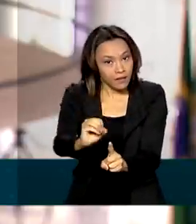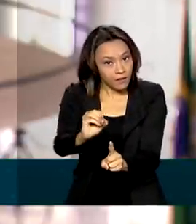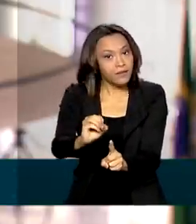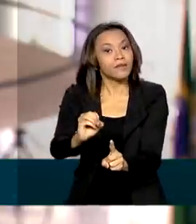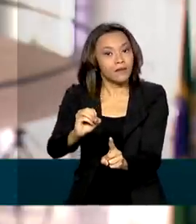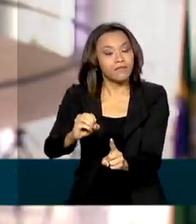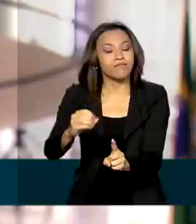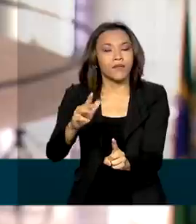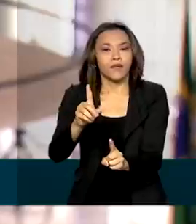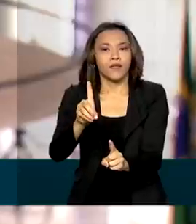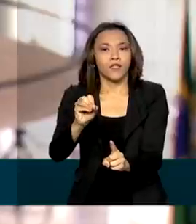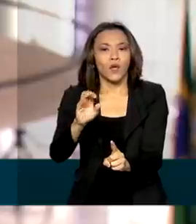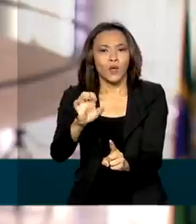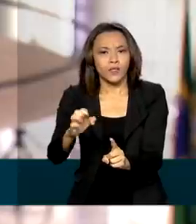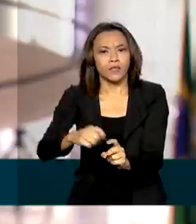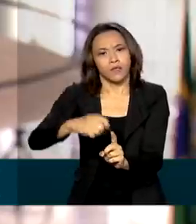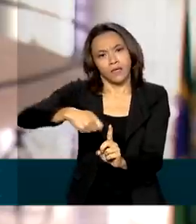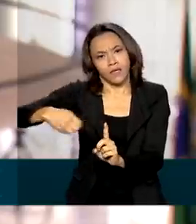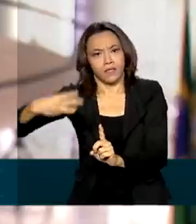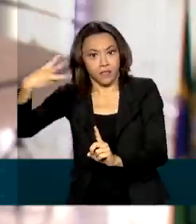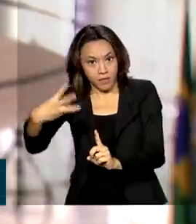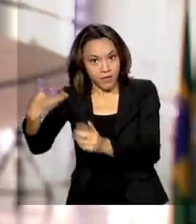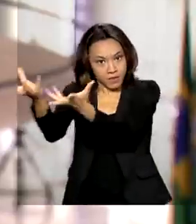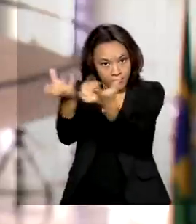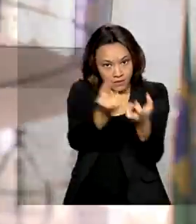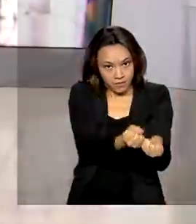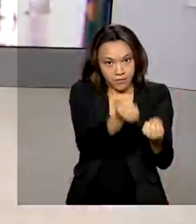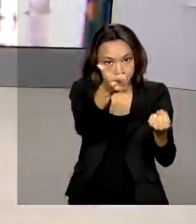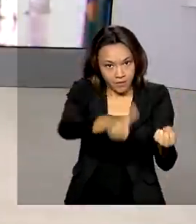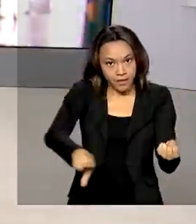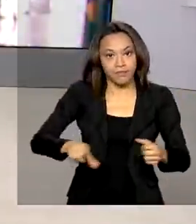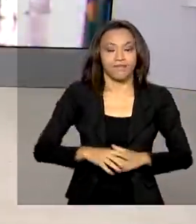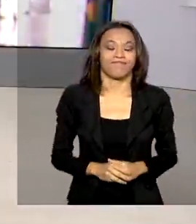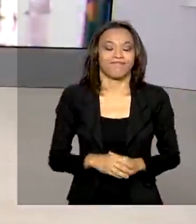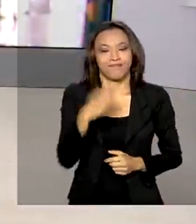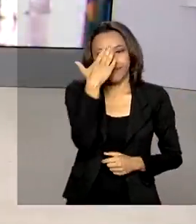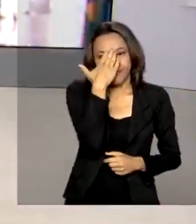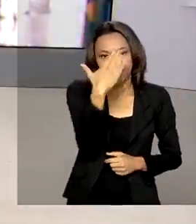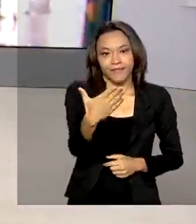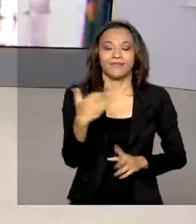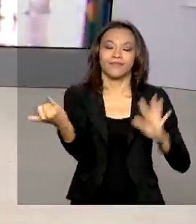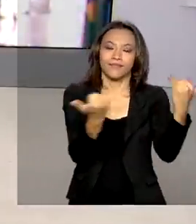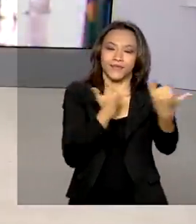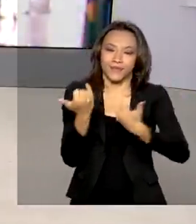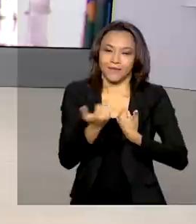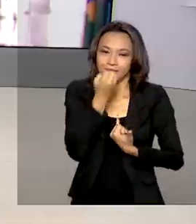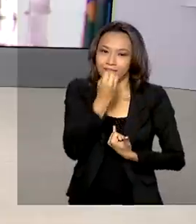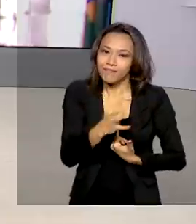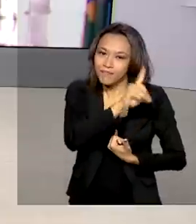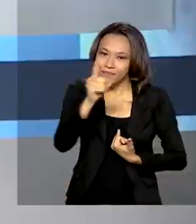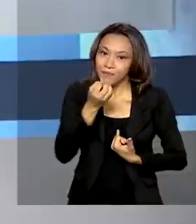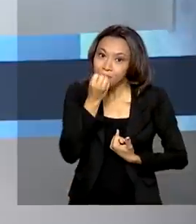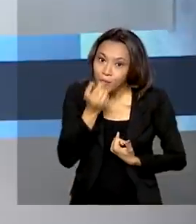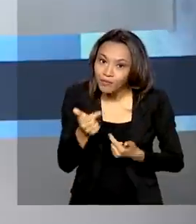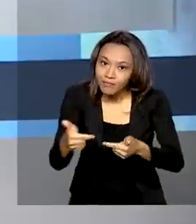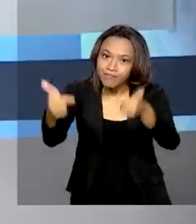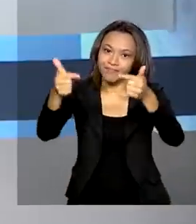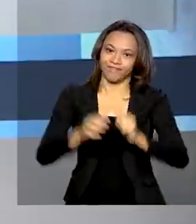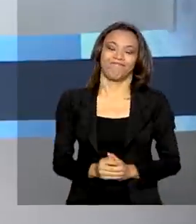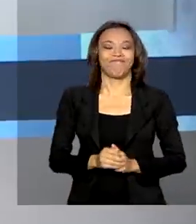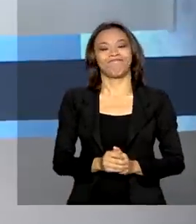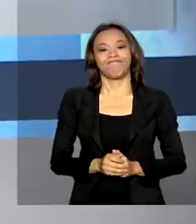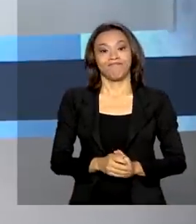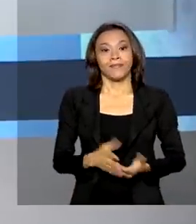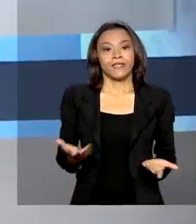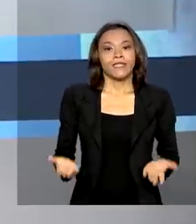próximos dois trimestres. Eu volto com você, Renata. Obrigada pelas informações, Ana. Bom dia para você e bom trabalho. O